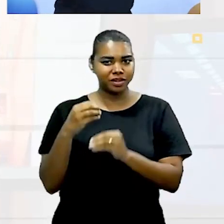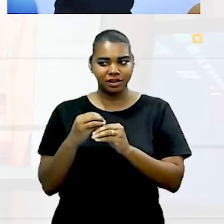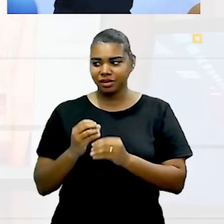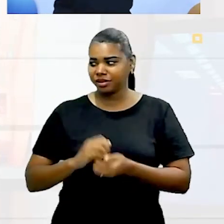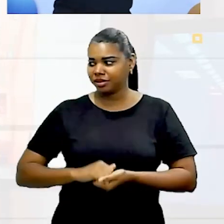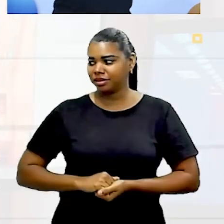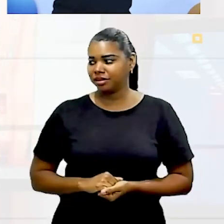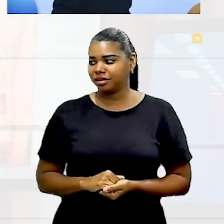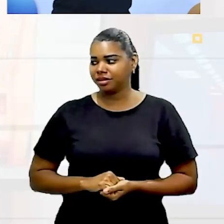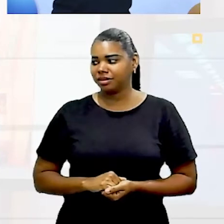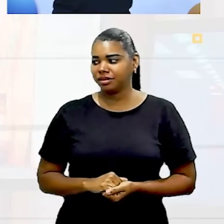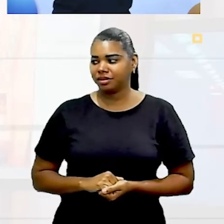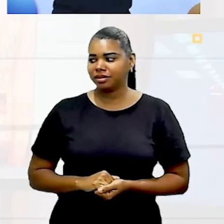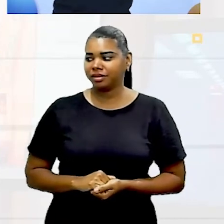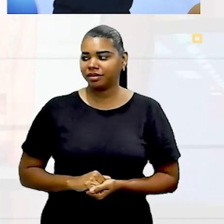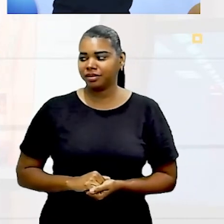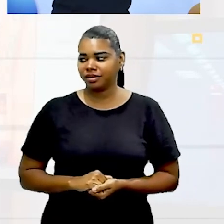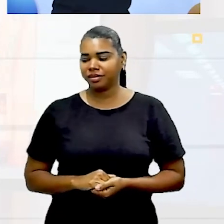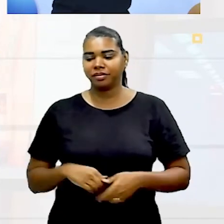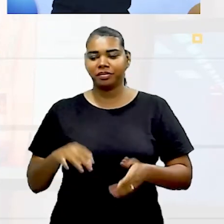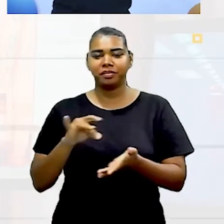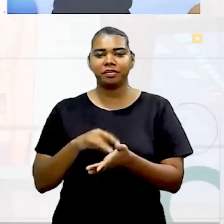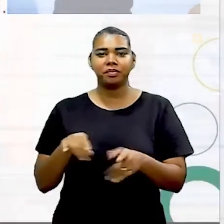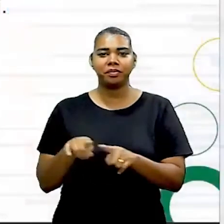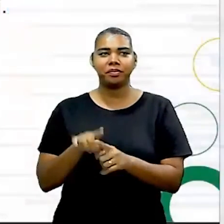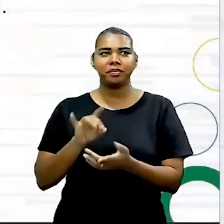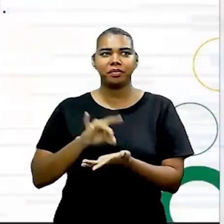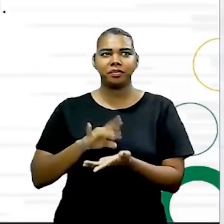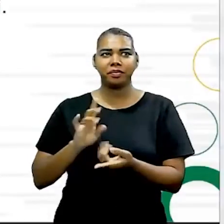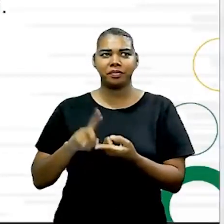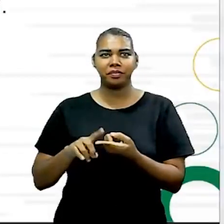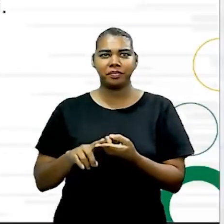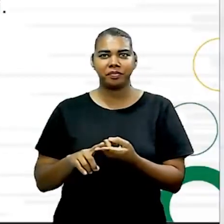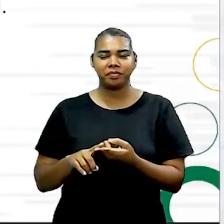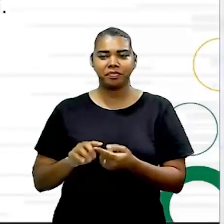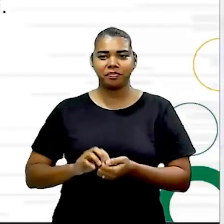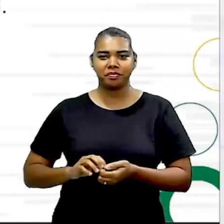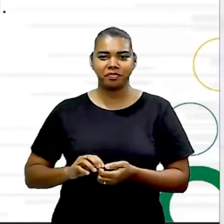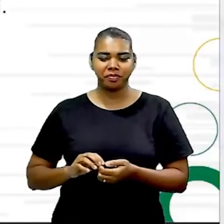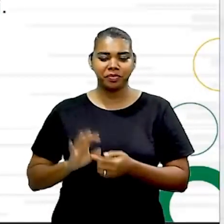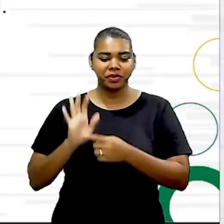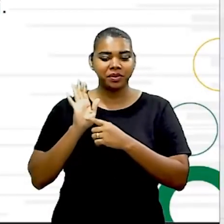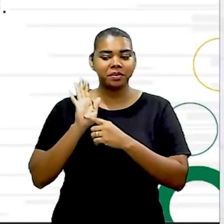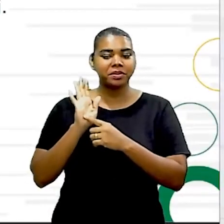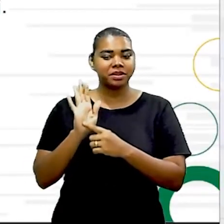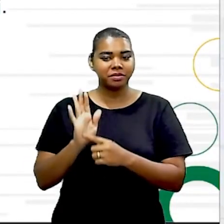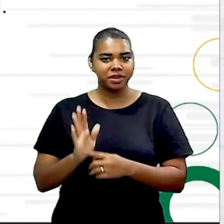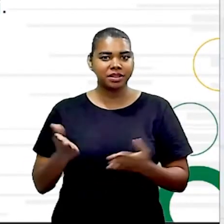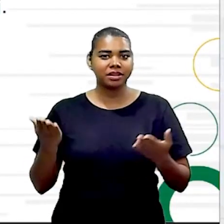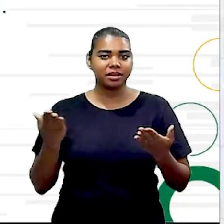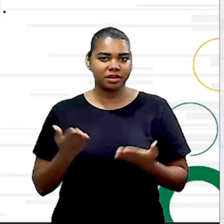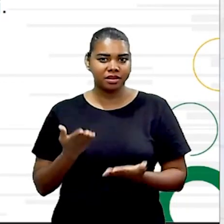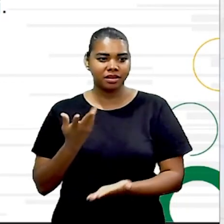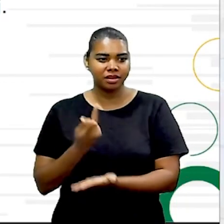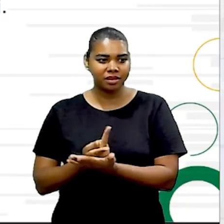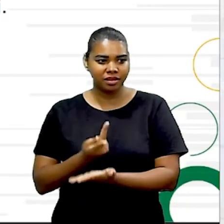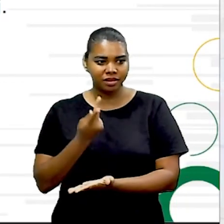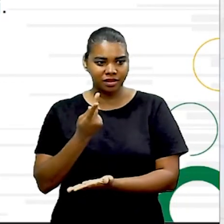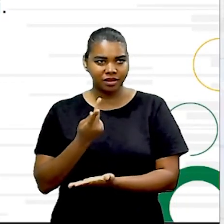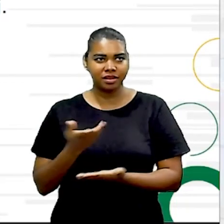A estrutura de cinco atos. O ato 1. Configuração. Somos apresentados o que está acontecendo no